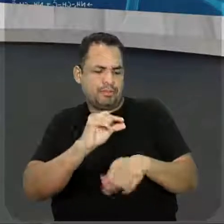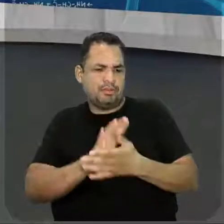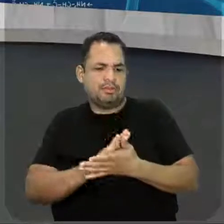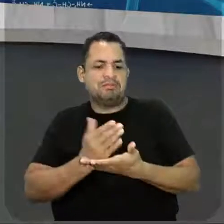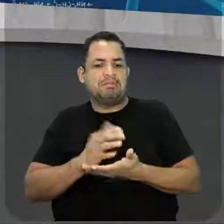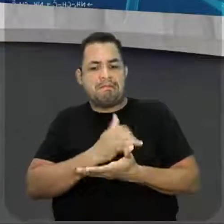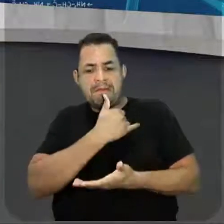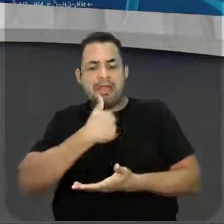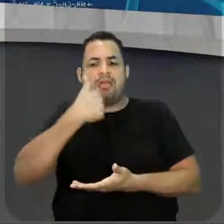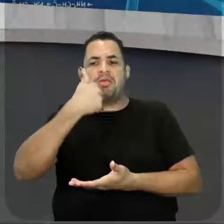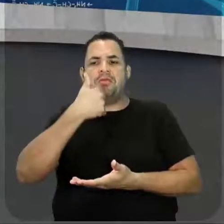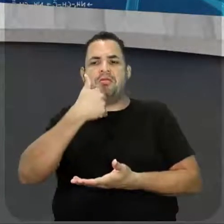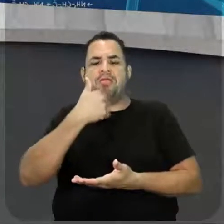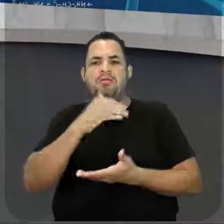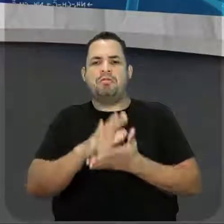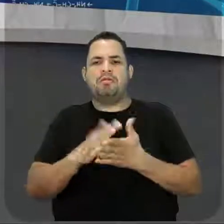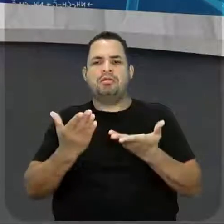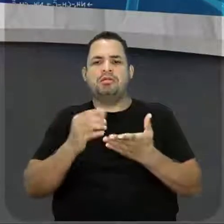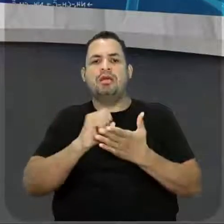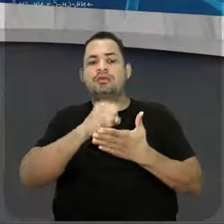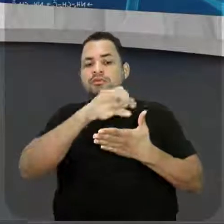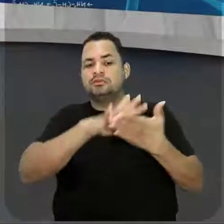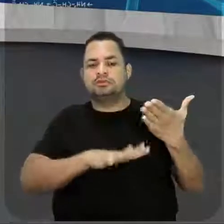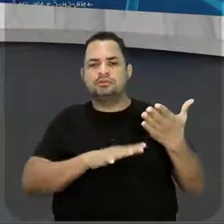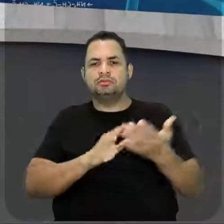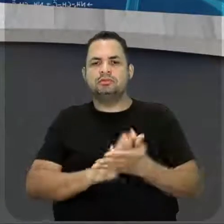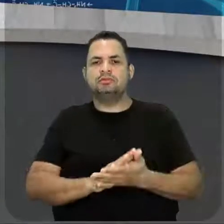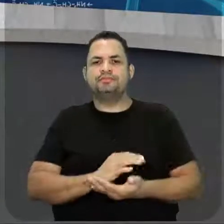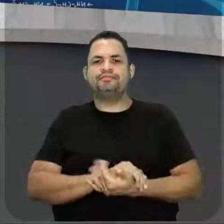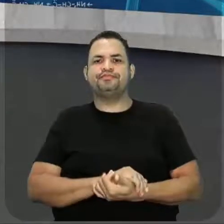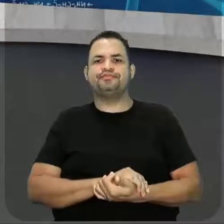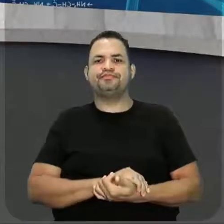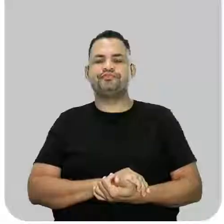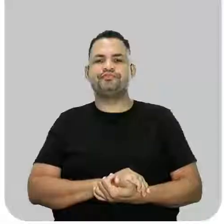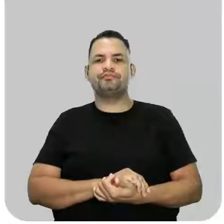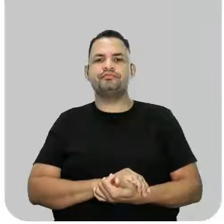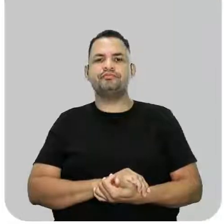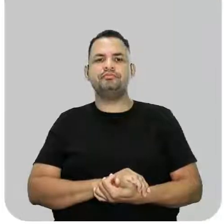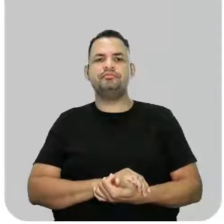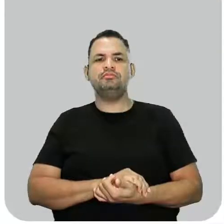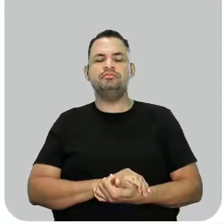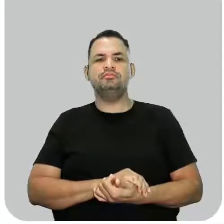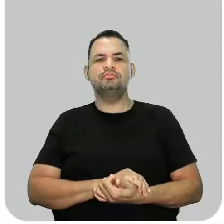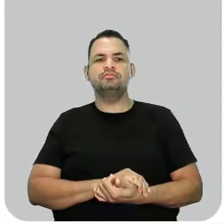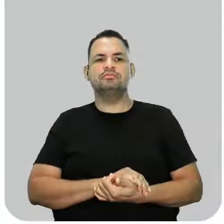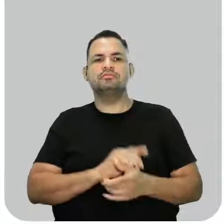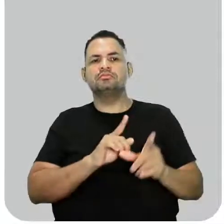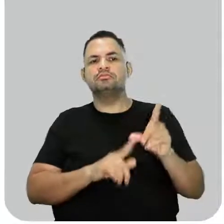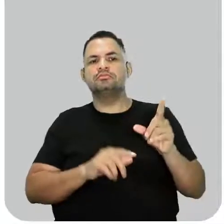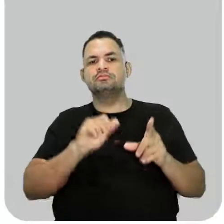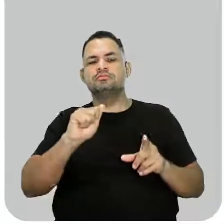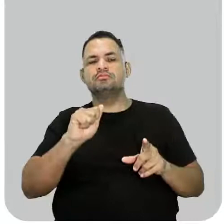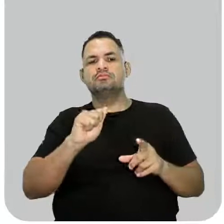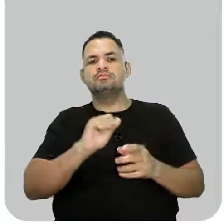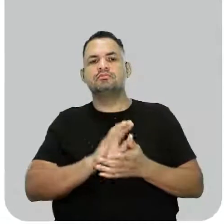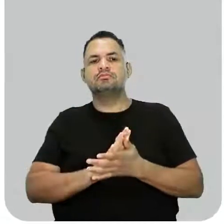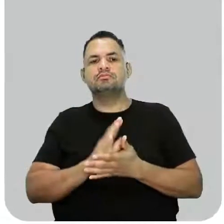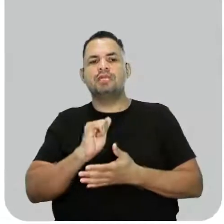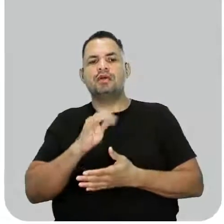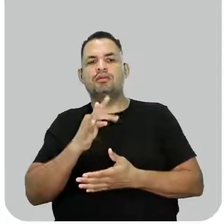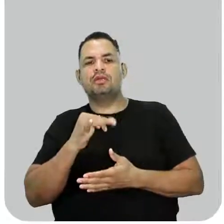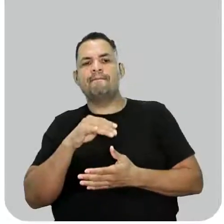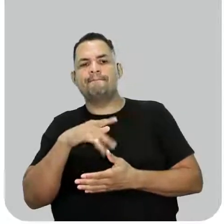precisão. E aí ele dá as alternativas para a gente. Vamos ver as alternativas lá. Ele diz, letra A, alta